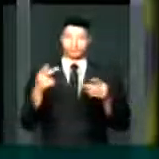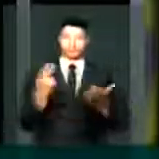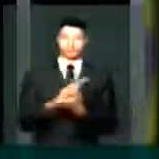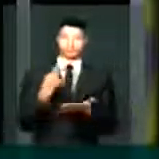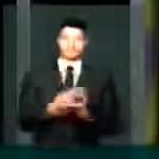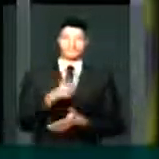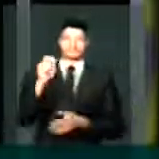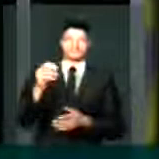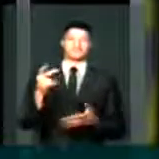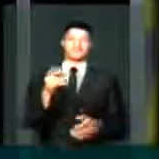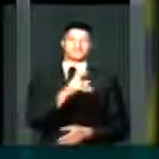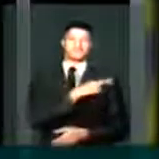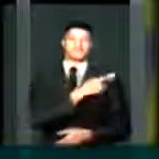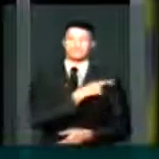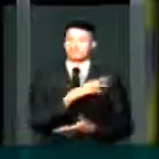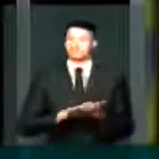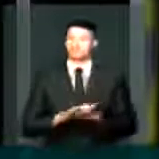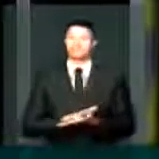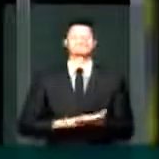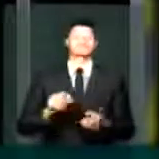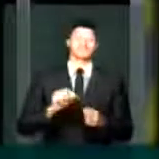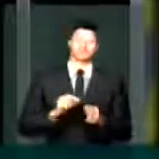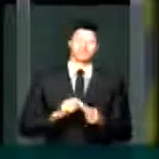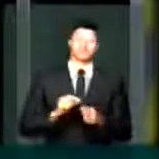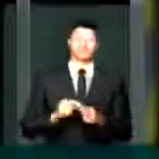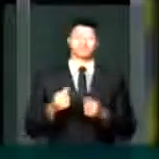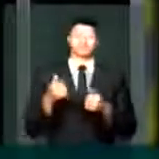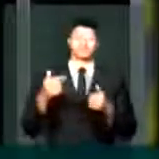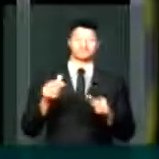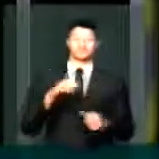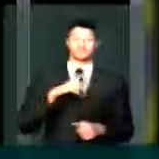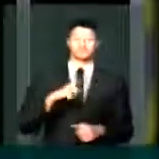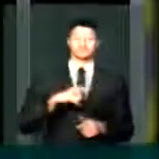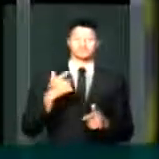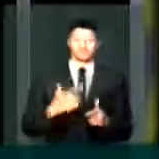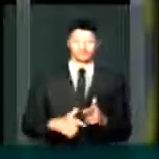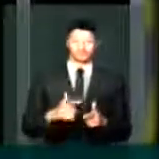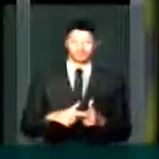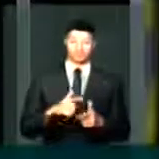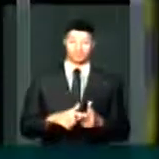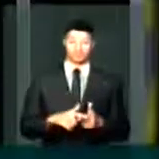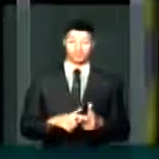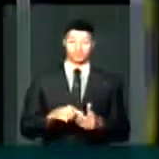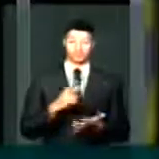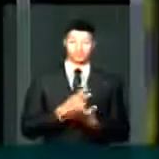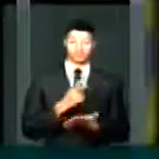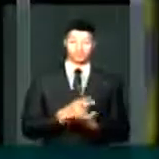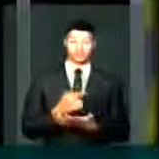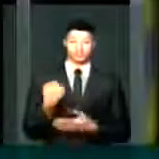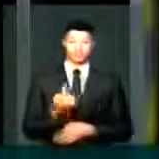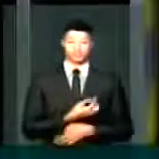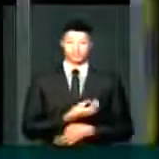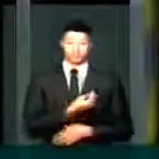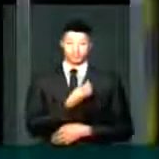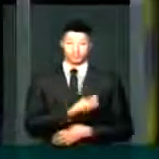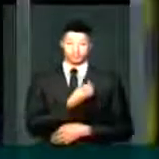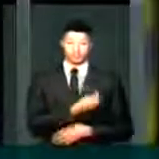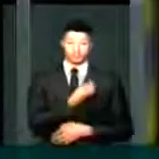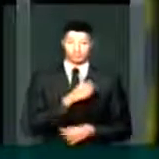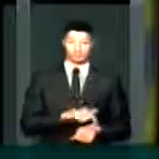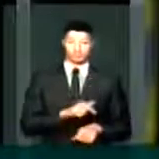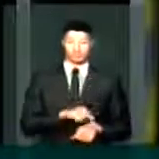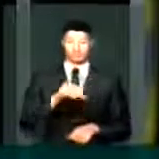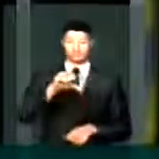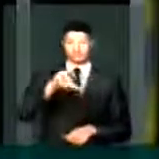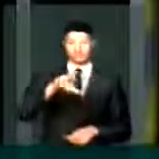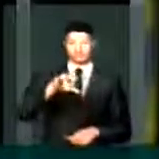irresponsavelmente fez com que estivesse nessa lástima e nessa situação. Além disso, nós vivenciamos um momento